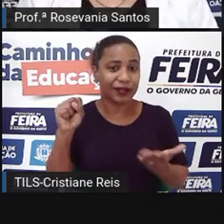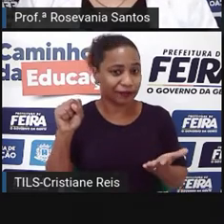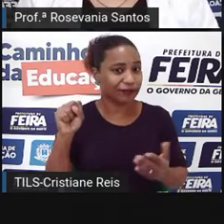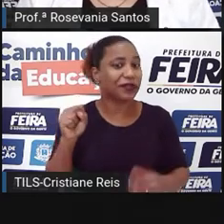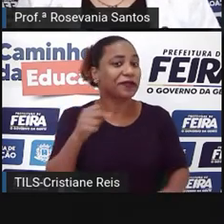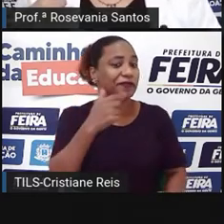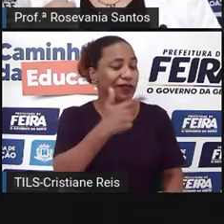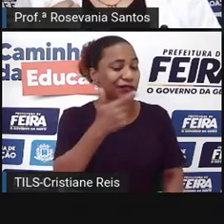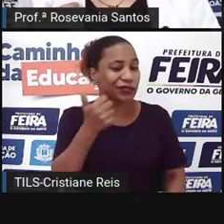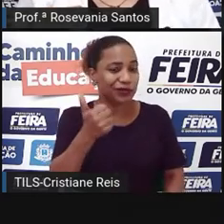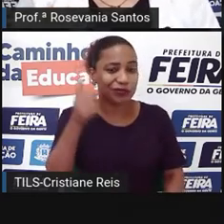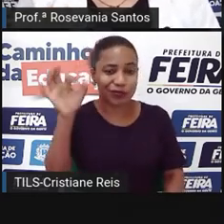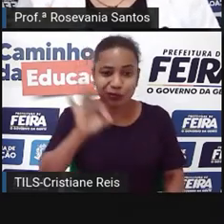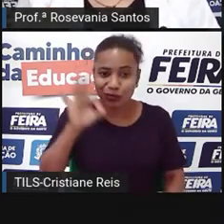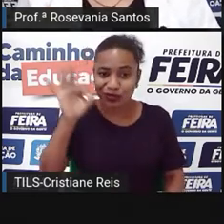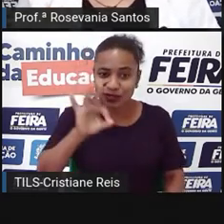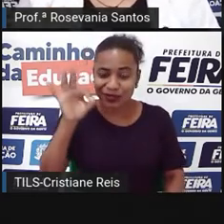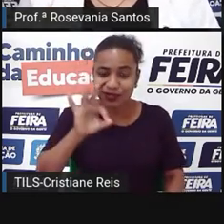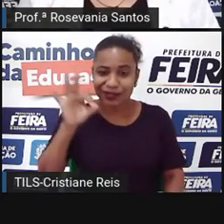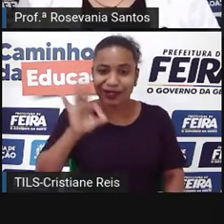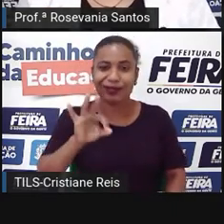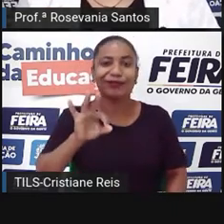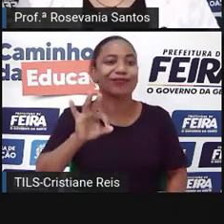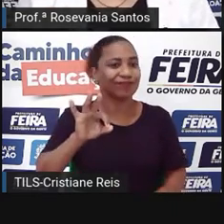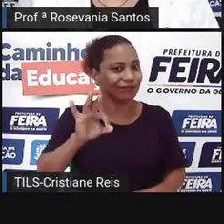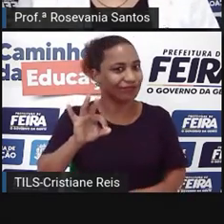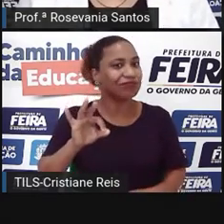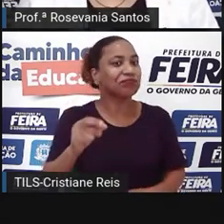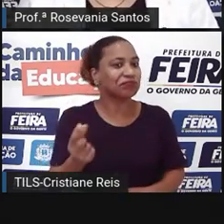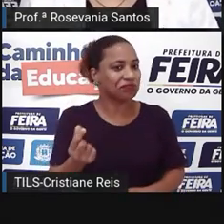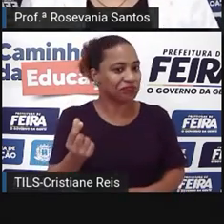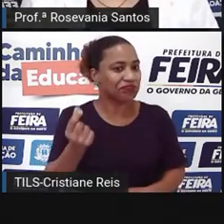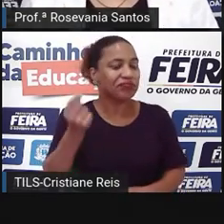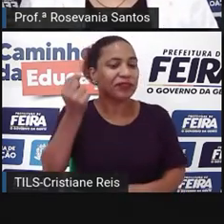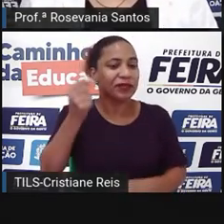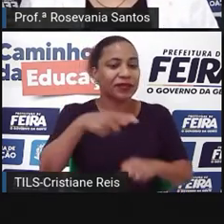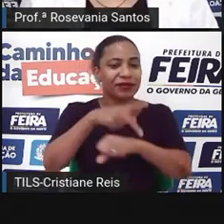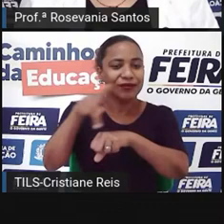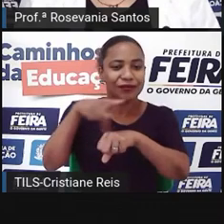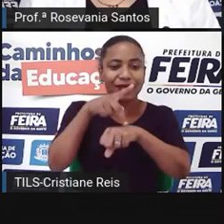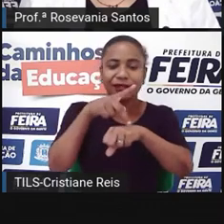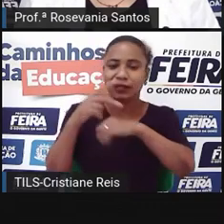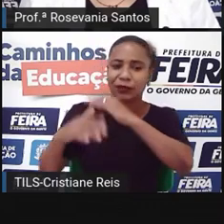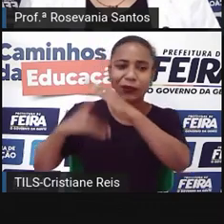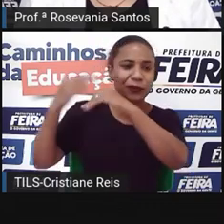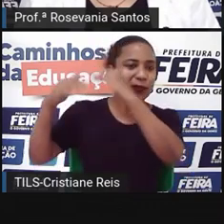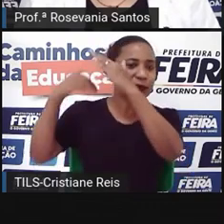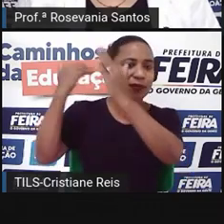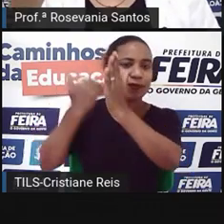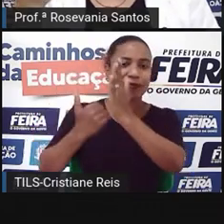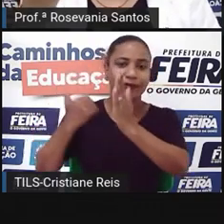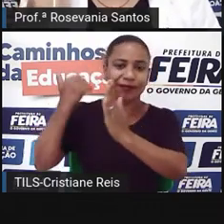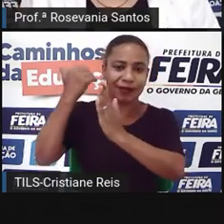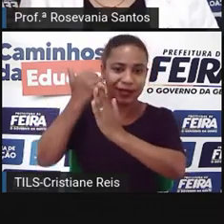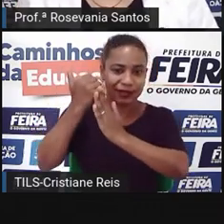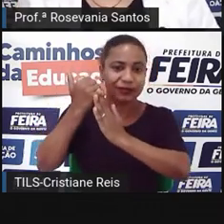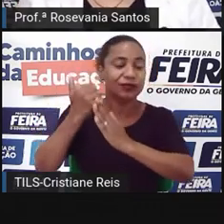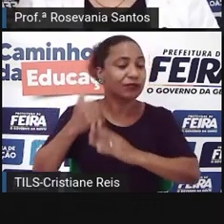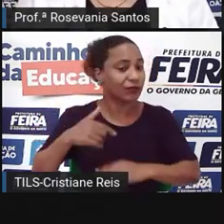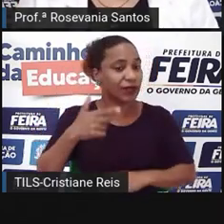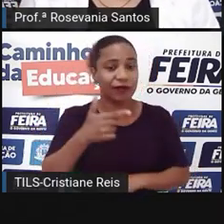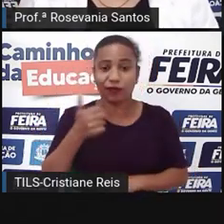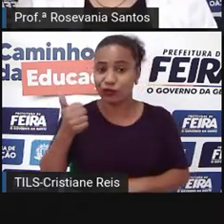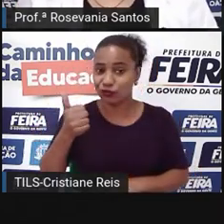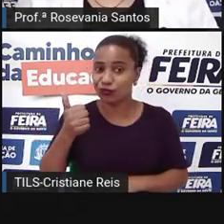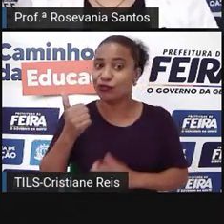pouco, né? Formando o grupo de países que mais crescem no planeta. Esses 21, um pouco mais até do que os Estados